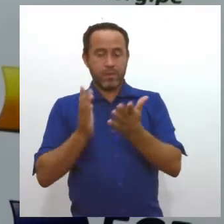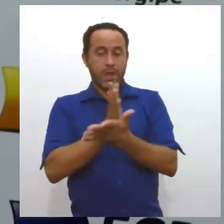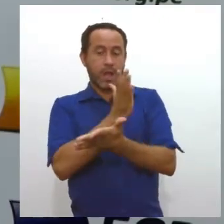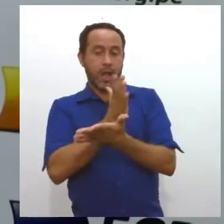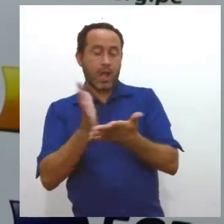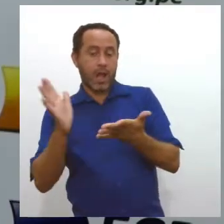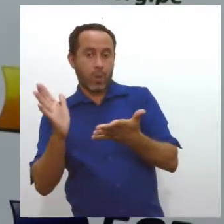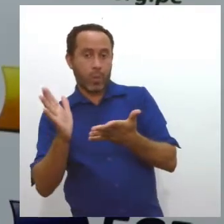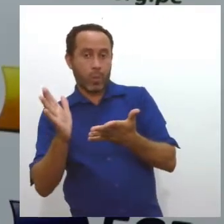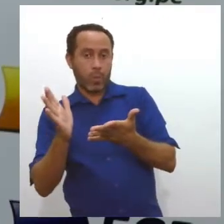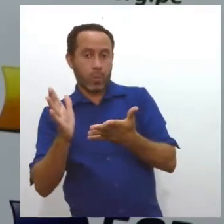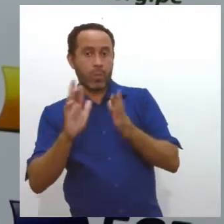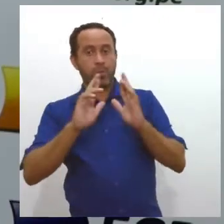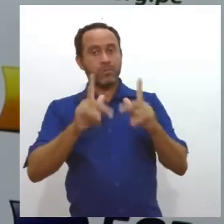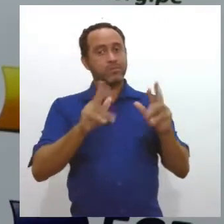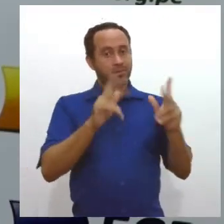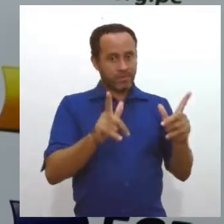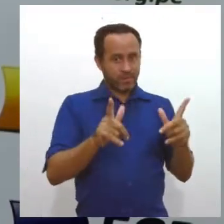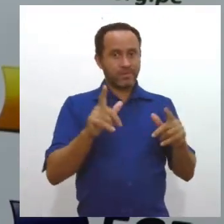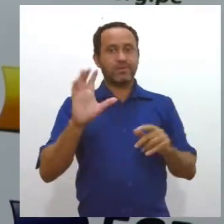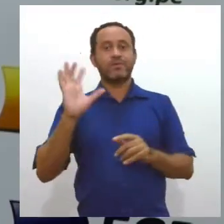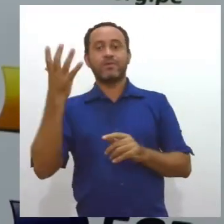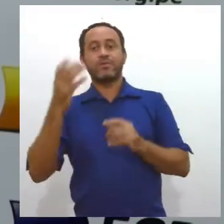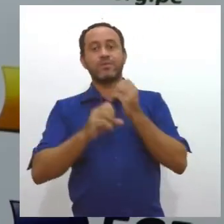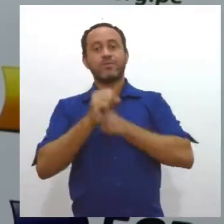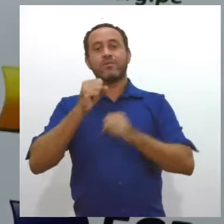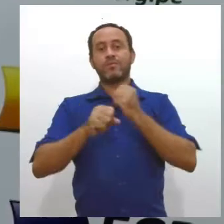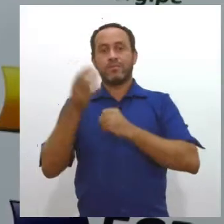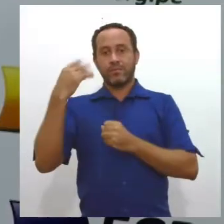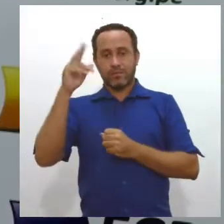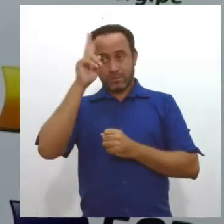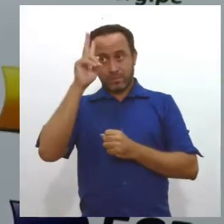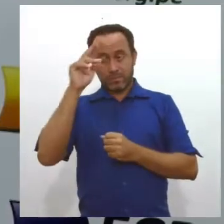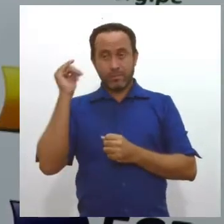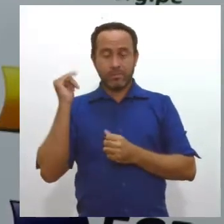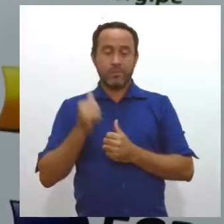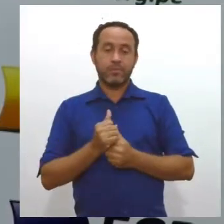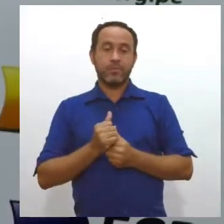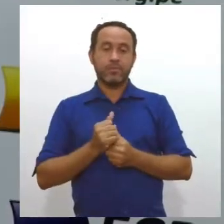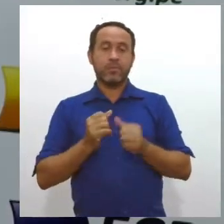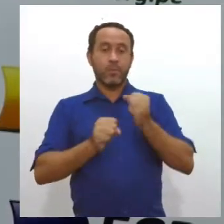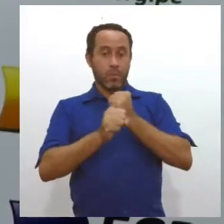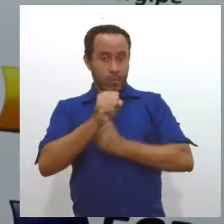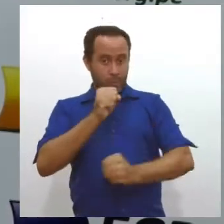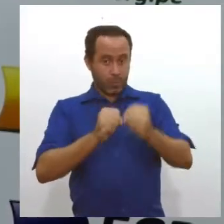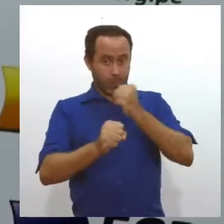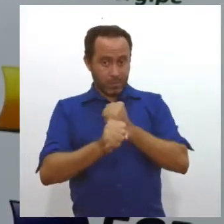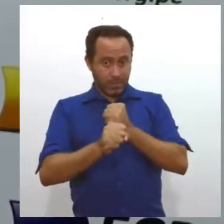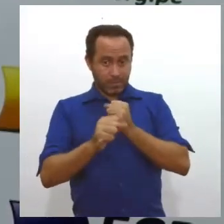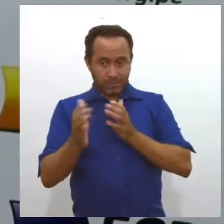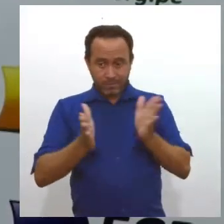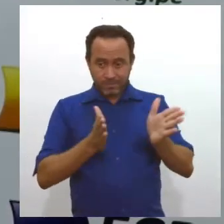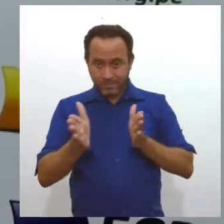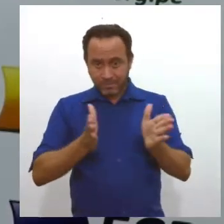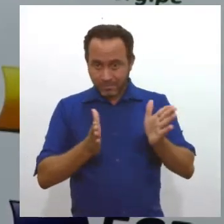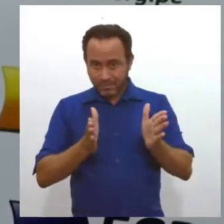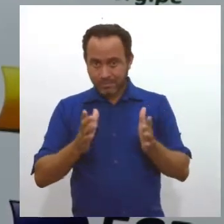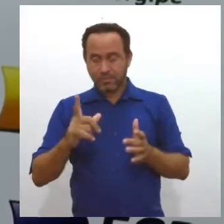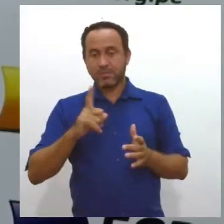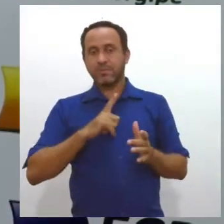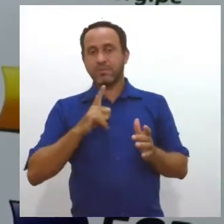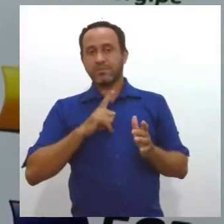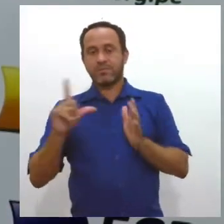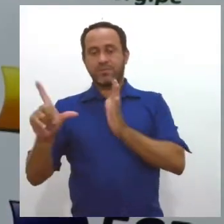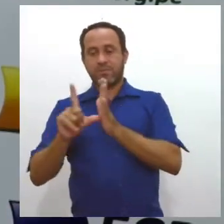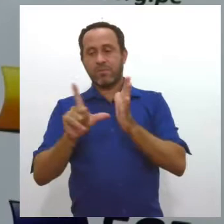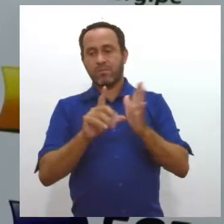diferenciais que ocorreram no ano passado. Como você bem lembrou, o ano passado, nesse mesmo período, nós estávamos com o